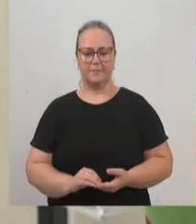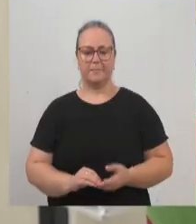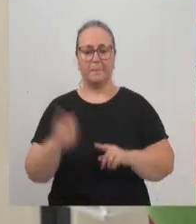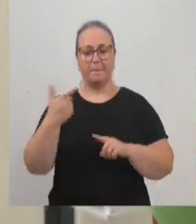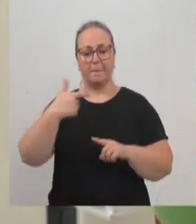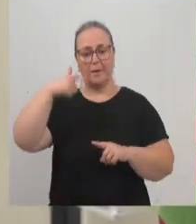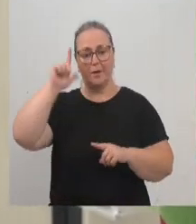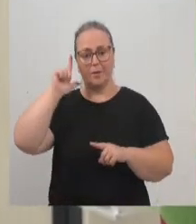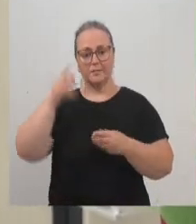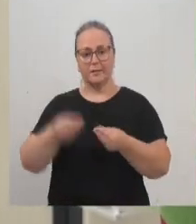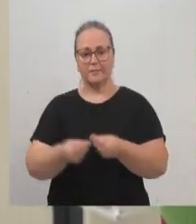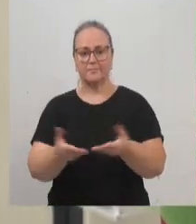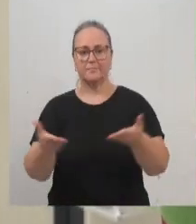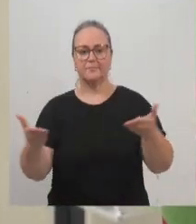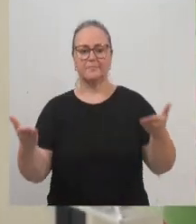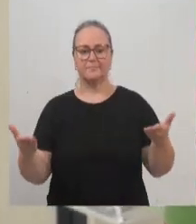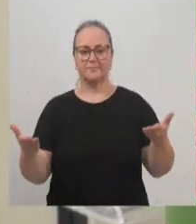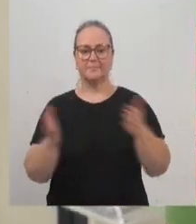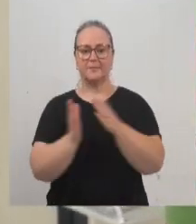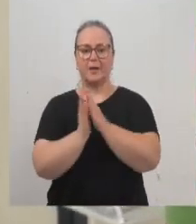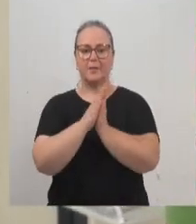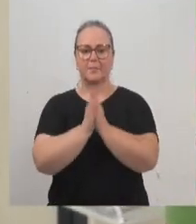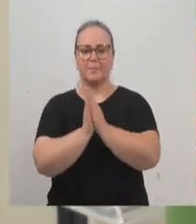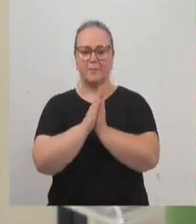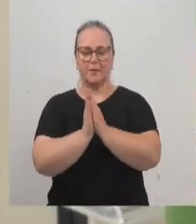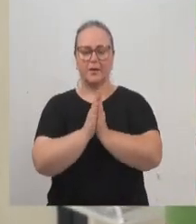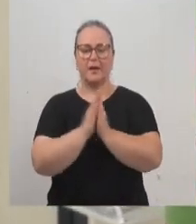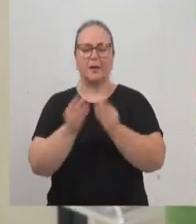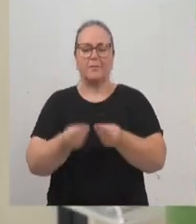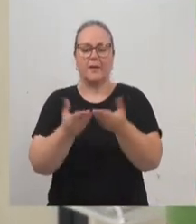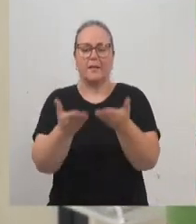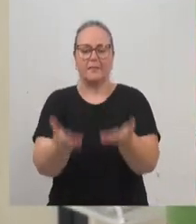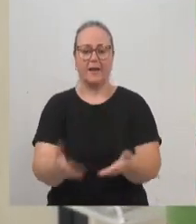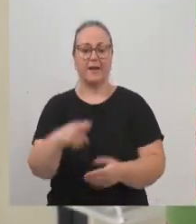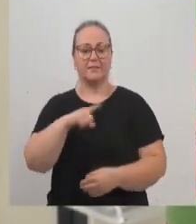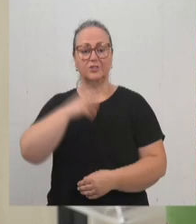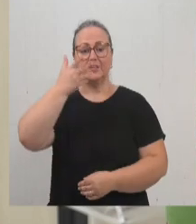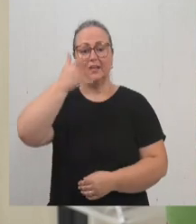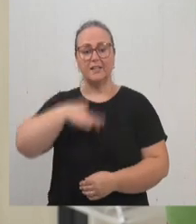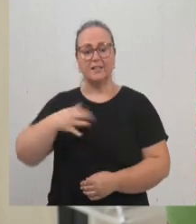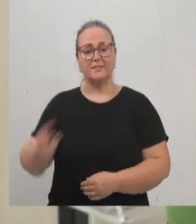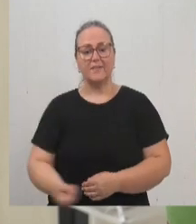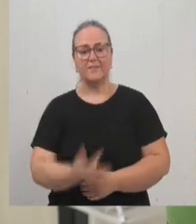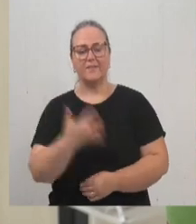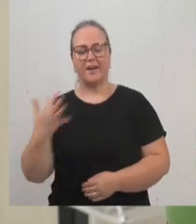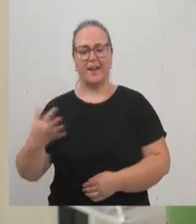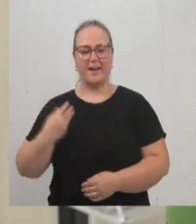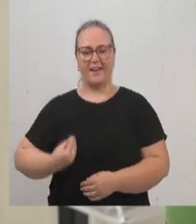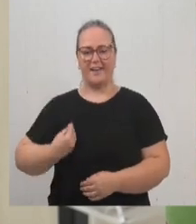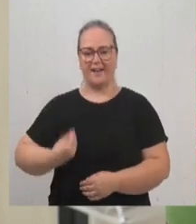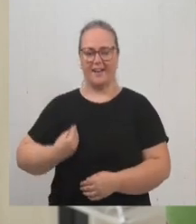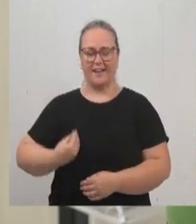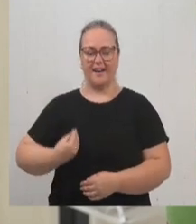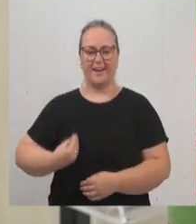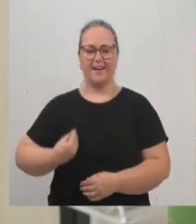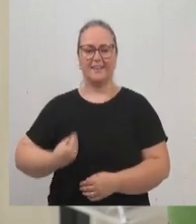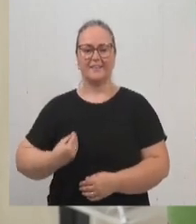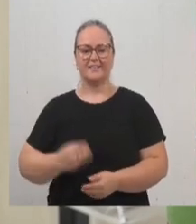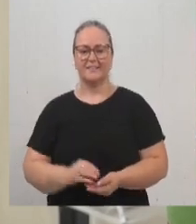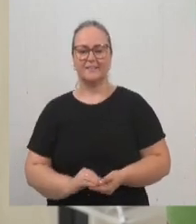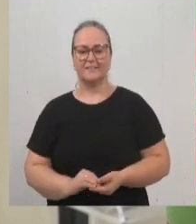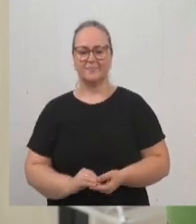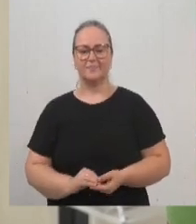bonecas para entregar as pacientes do local. Tinha muitas crianças lá presentes. E esse projeto